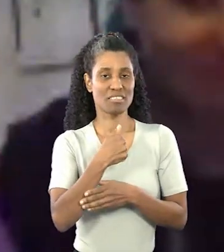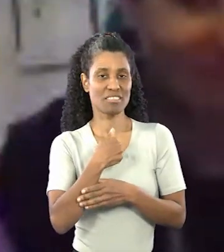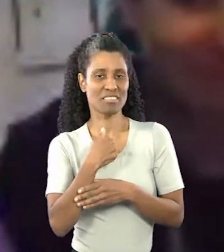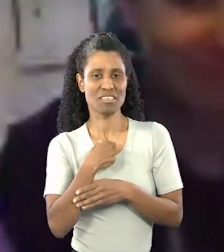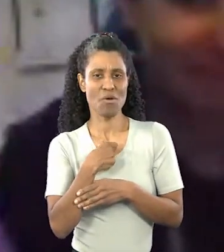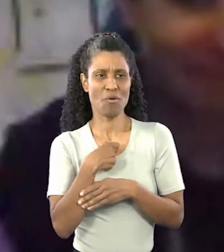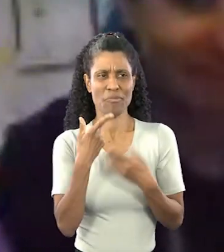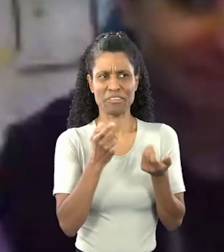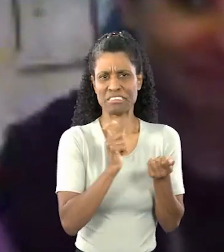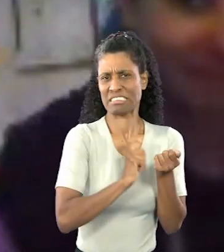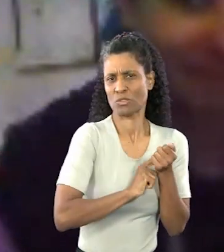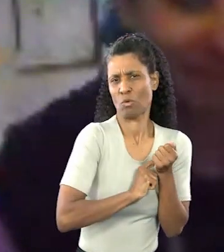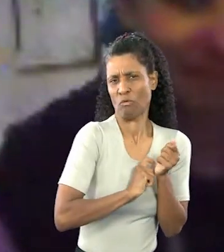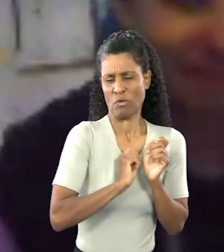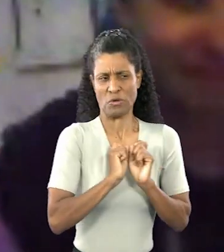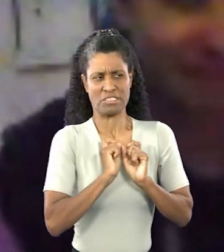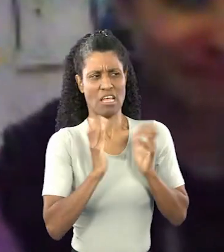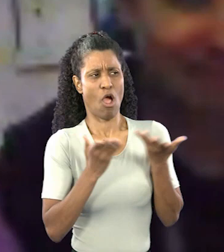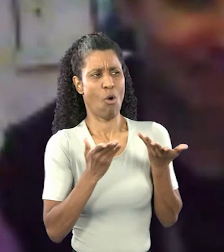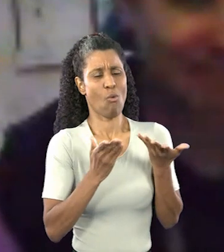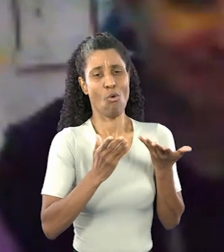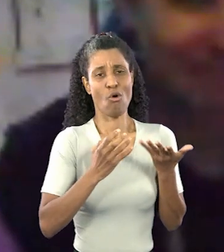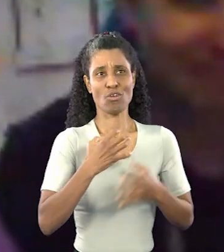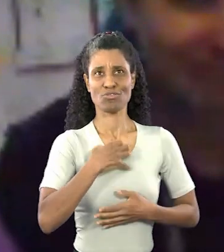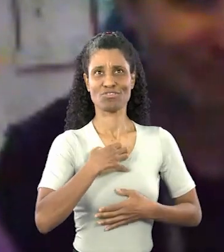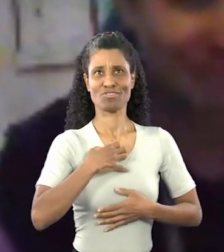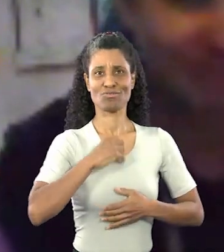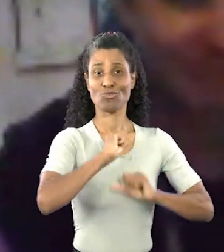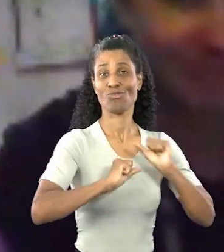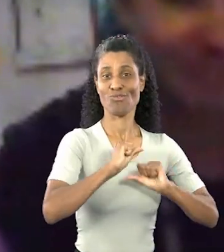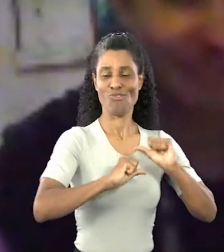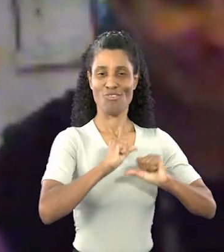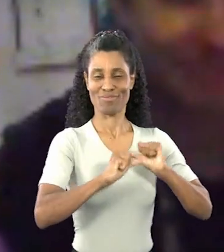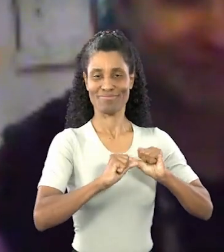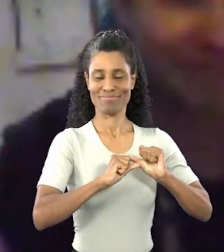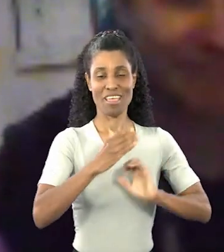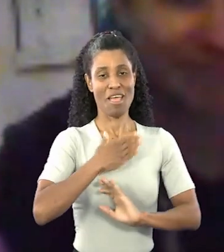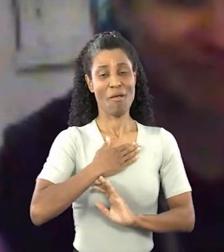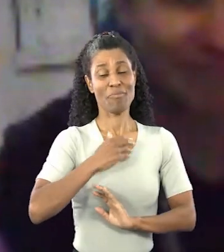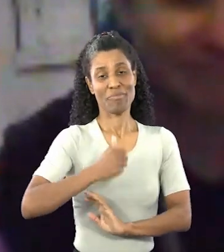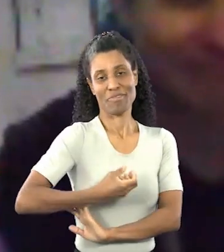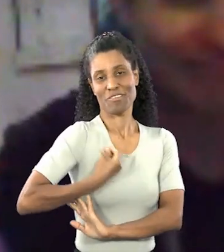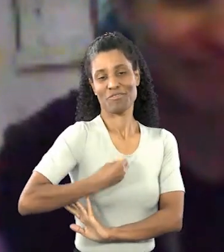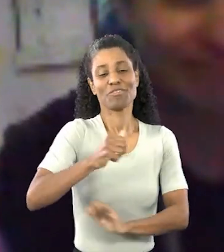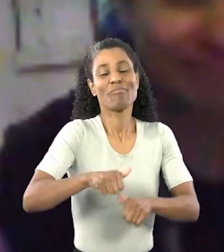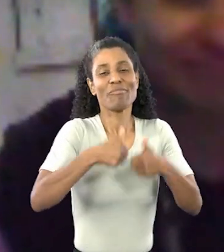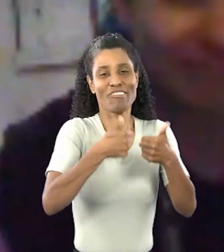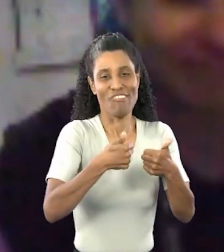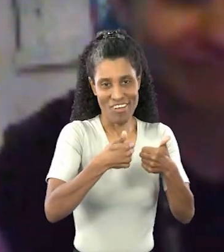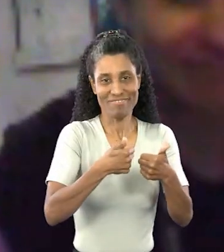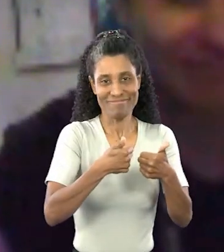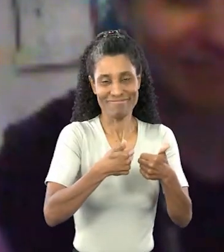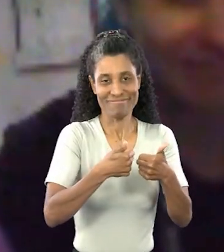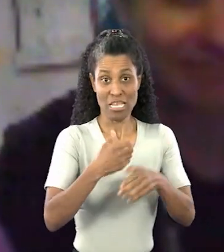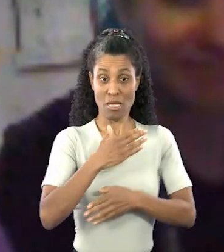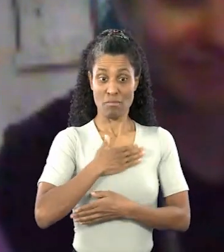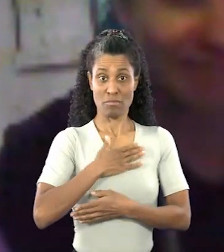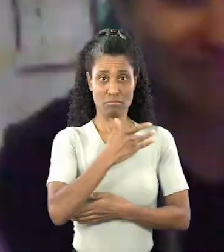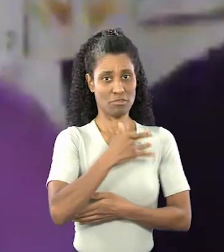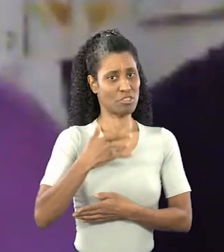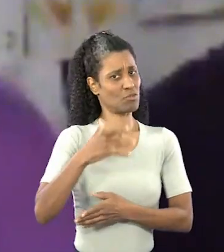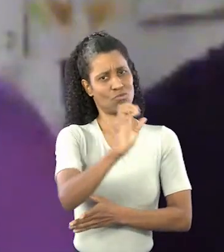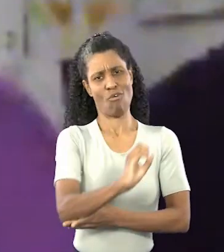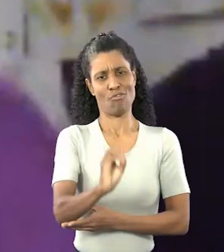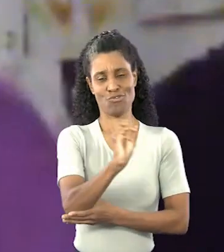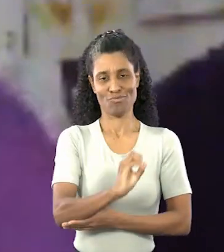eu era bem mais nervosa, sabe? Mudou muito, mudou muito, muito a minha vida depois com elas aqui dentro.